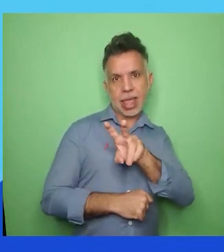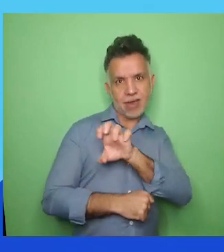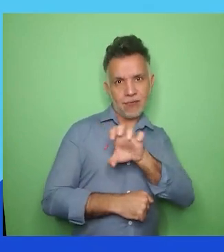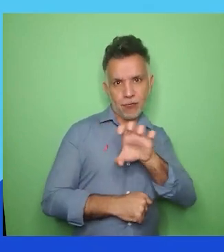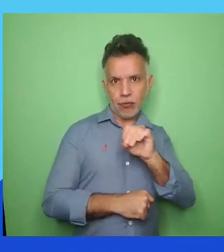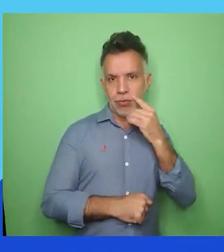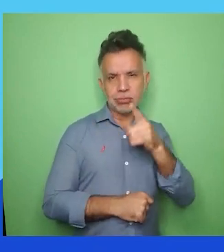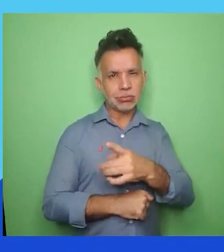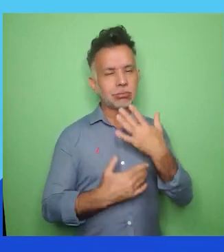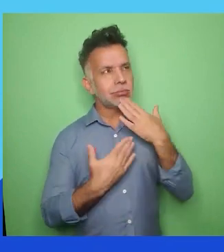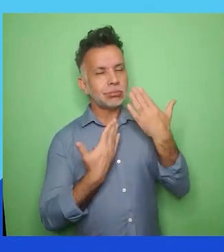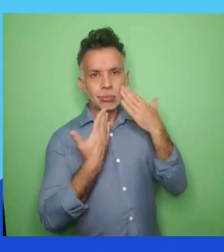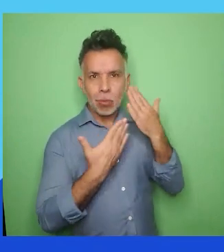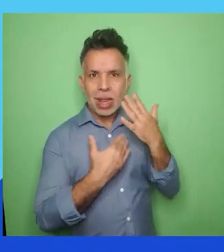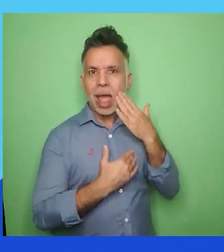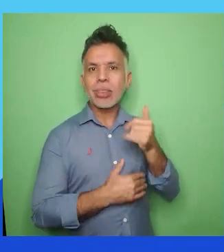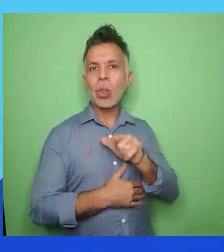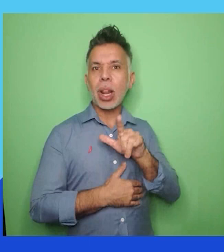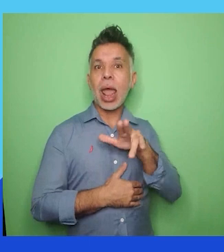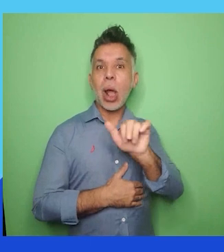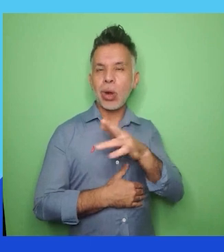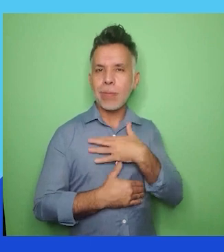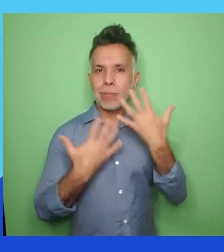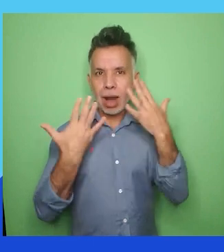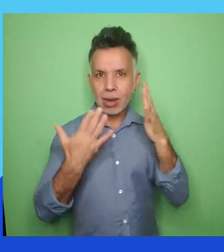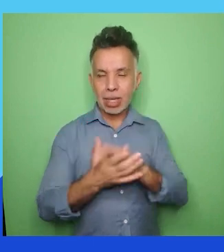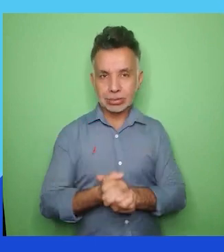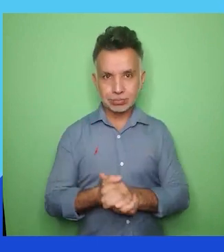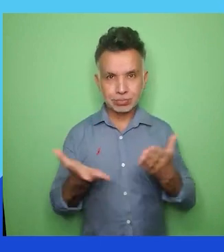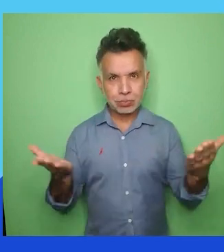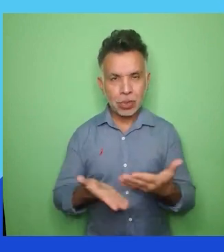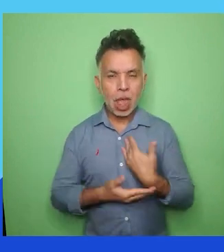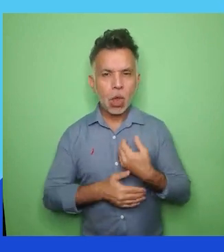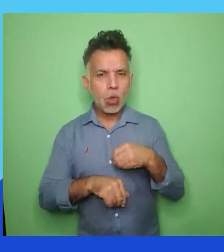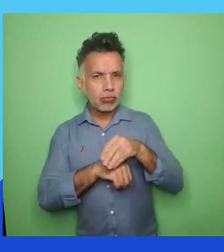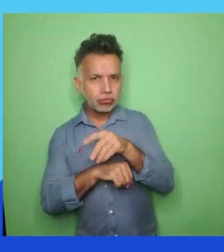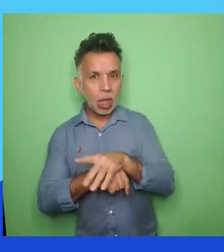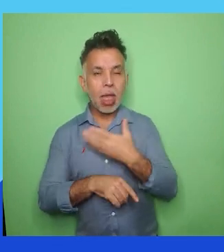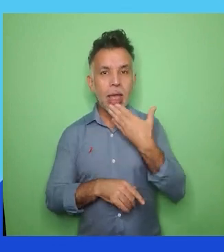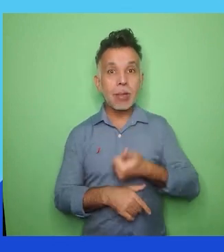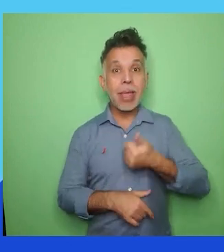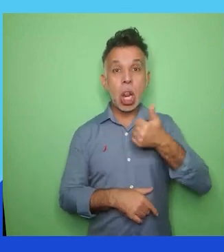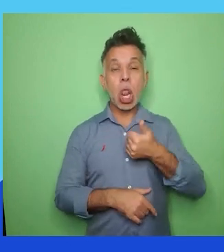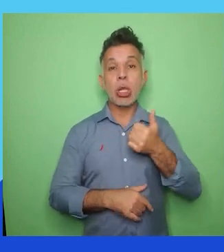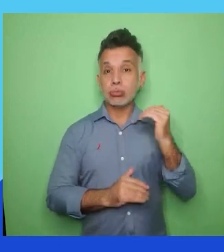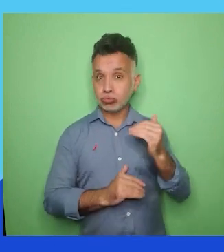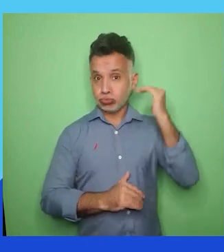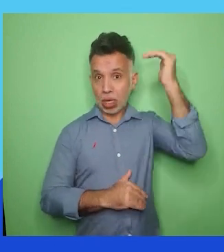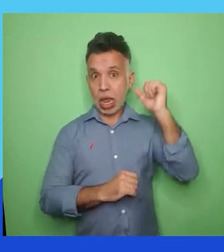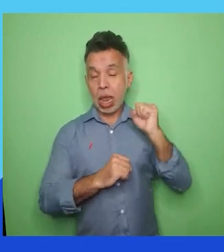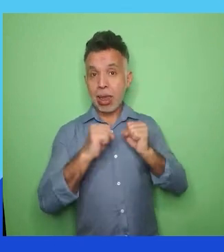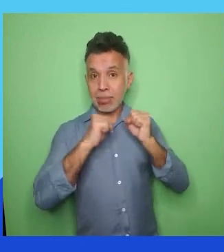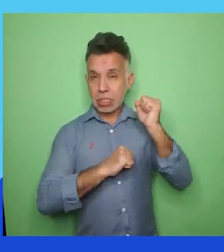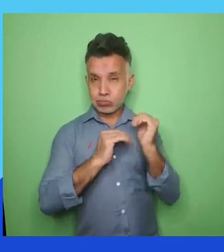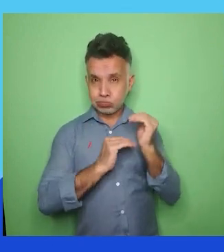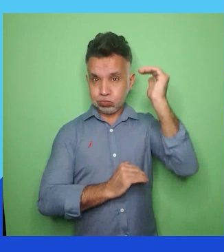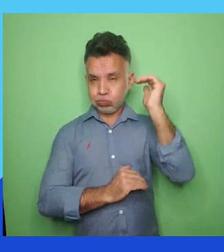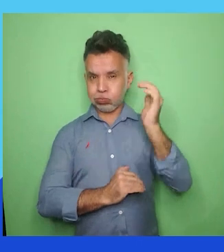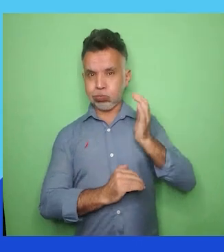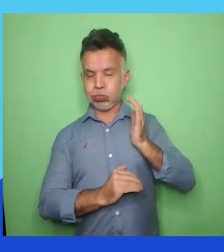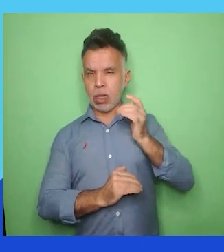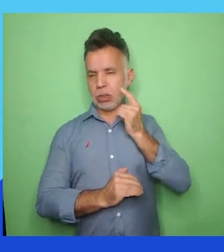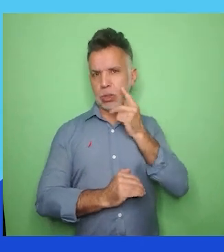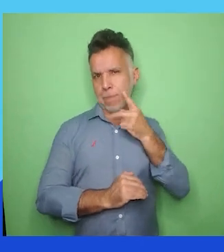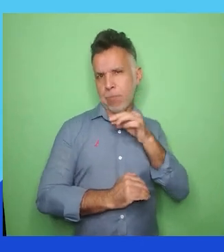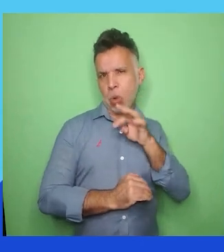das melhores empresas para trabalhar na categoria grande porte. Lembrando novamente que vamos anunciar primeiro o grupo de 25 empresas por ordem